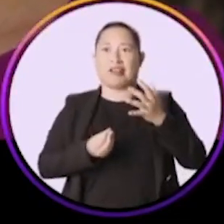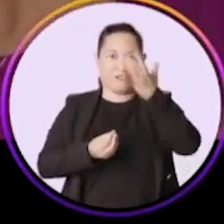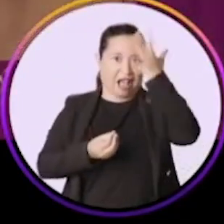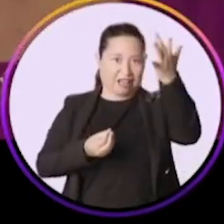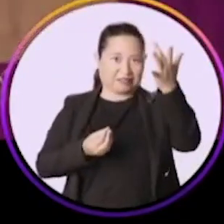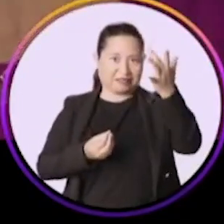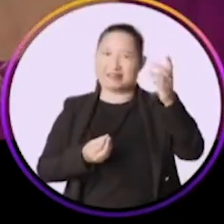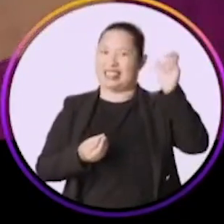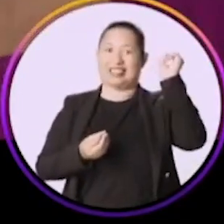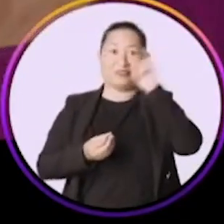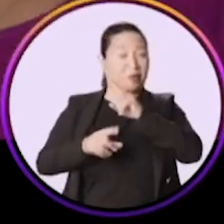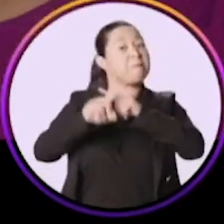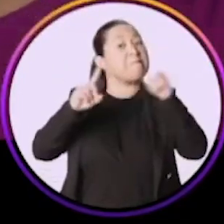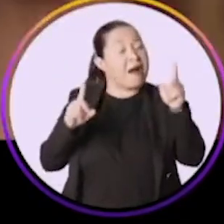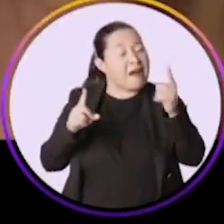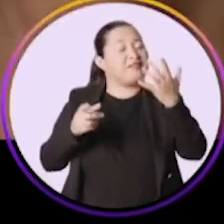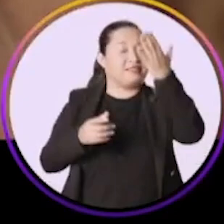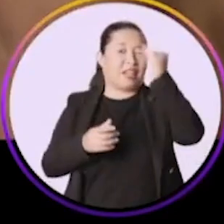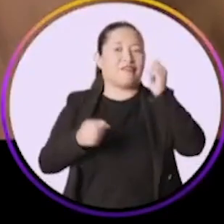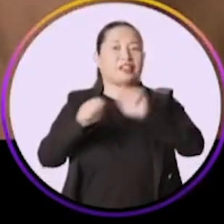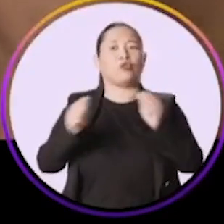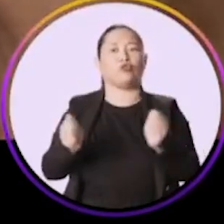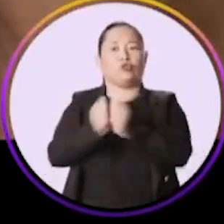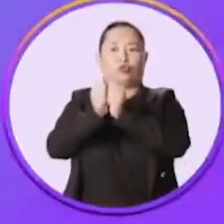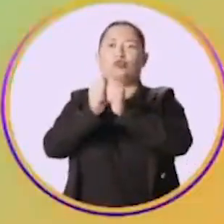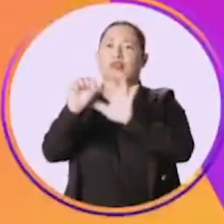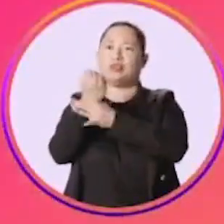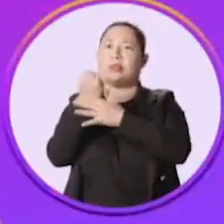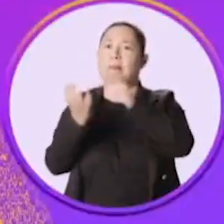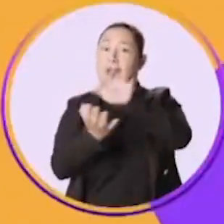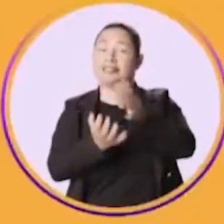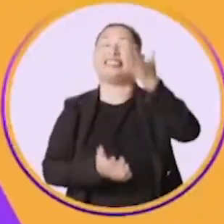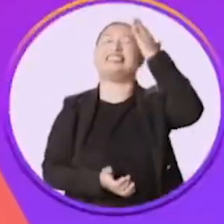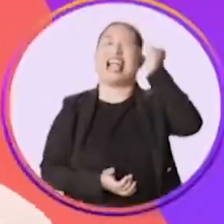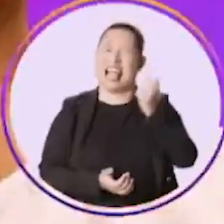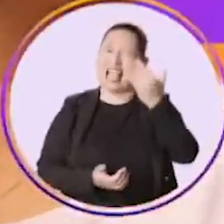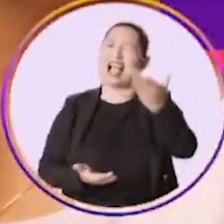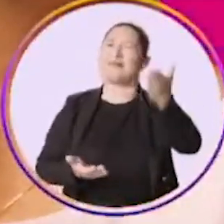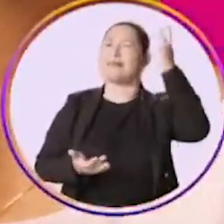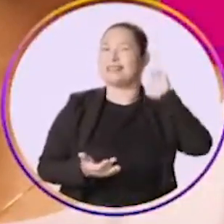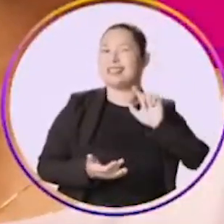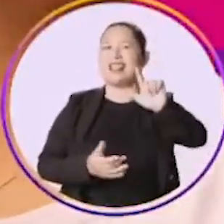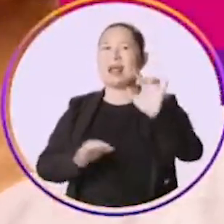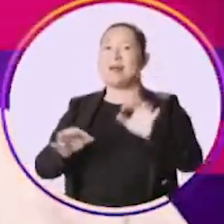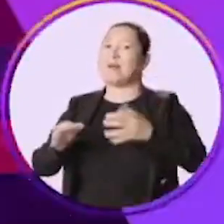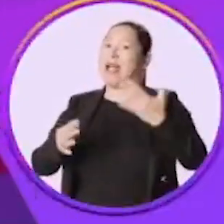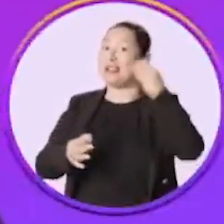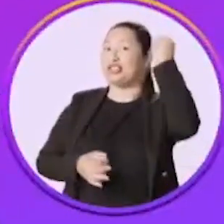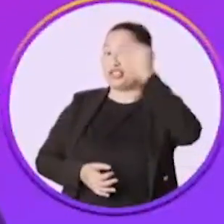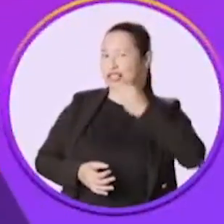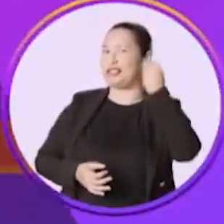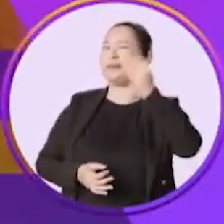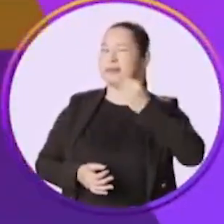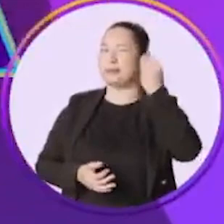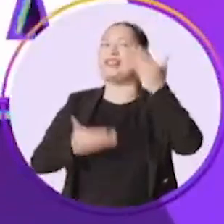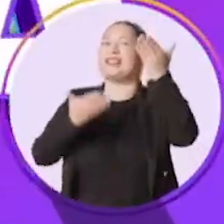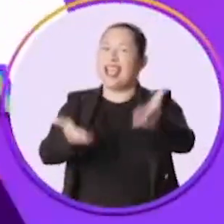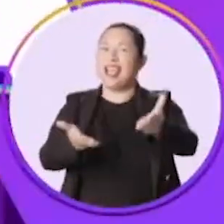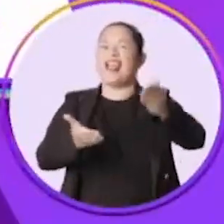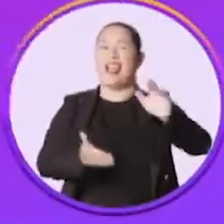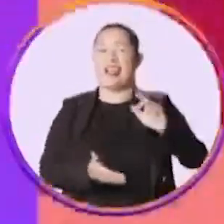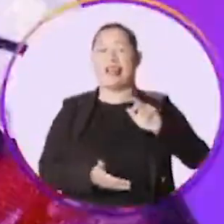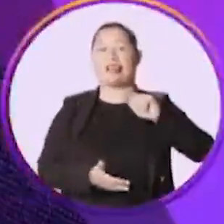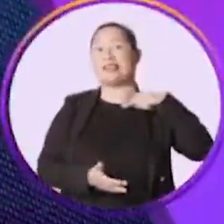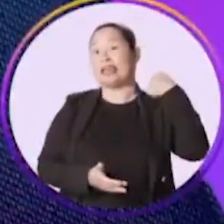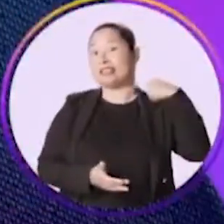difícil. Mas eu sei fazer. Eu quero fazer o Junto pela Segurança em Pernambuco. Tá sabendo que Raquel é pré-parada, né? Raquel